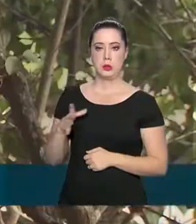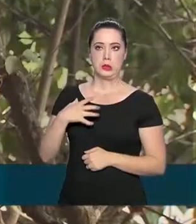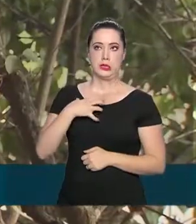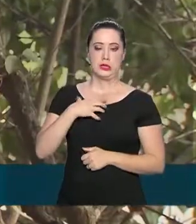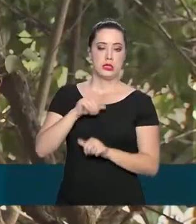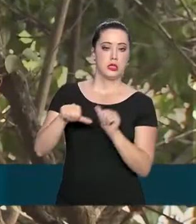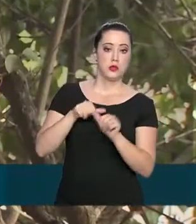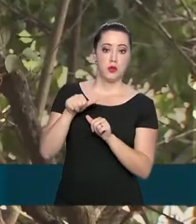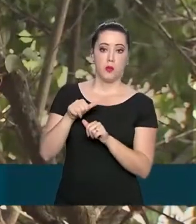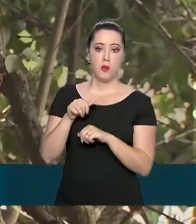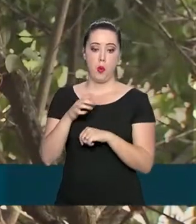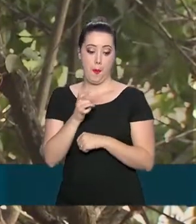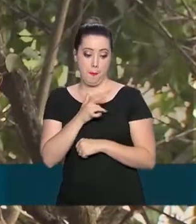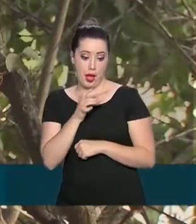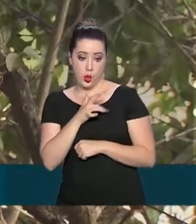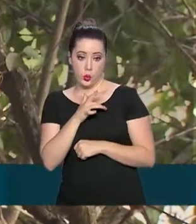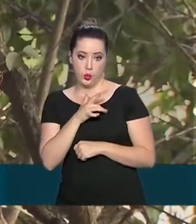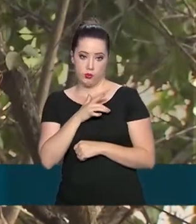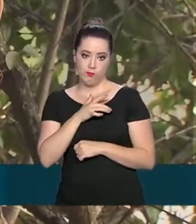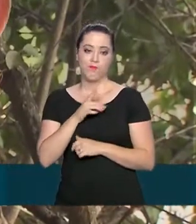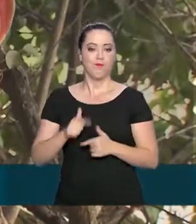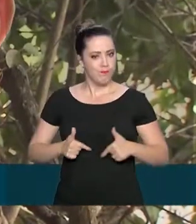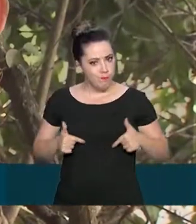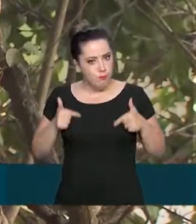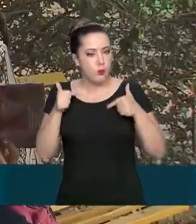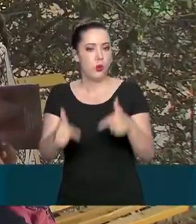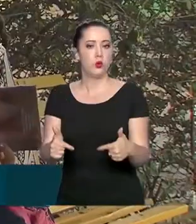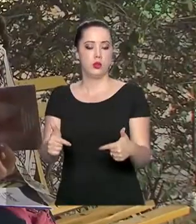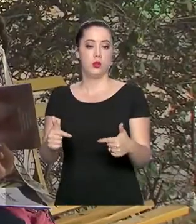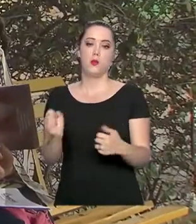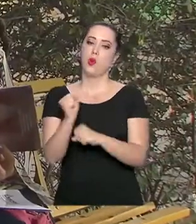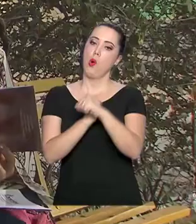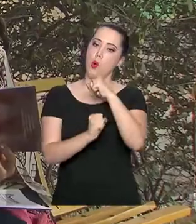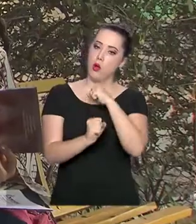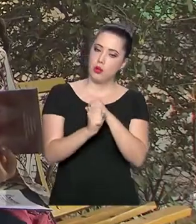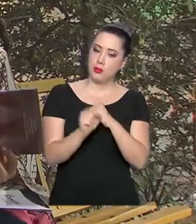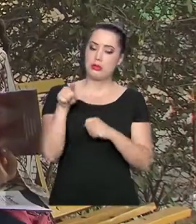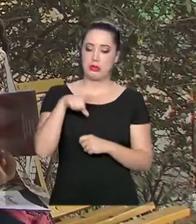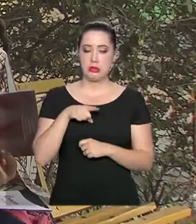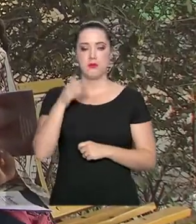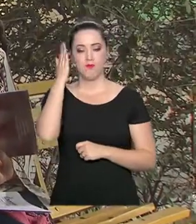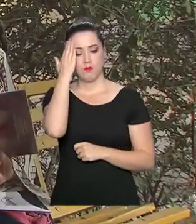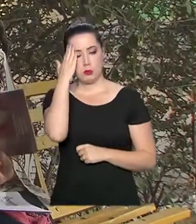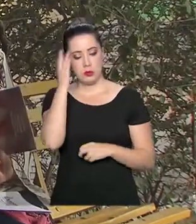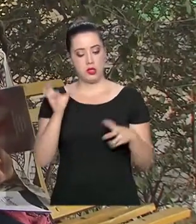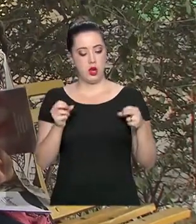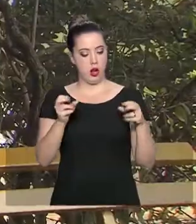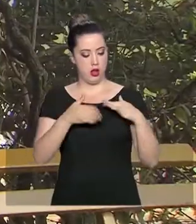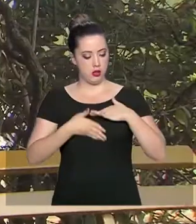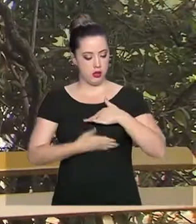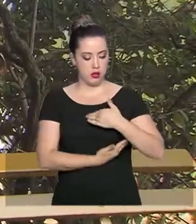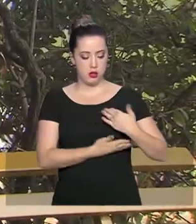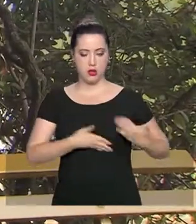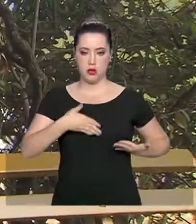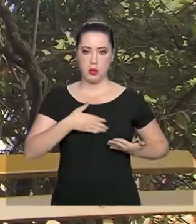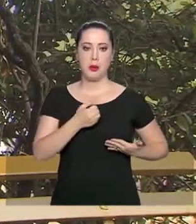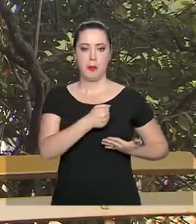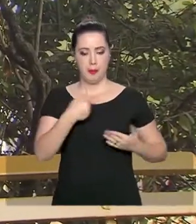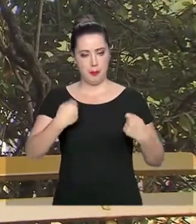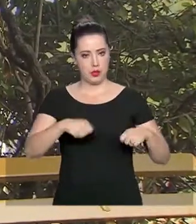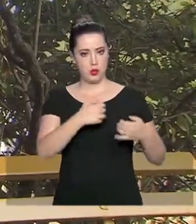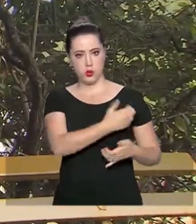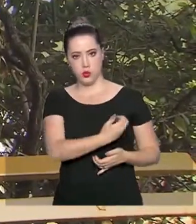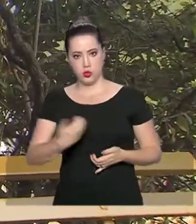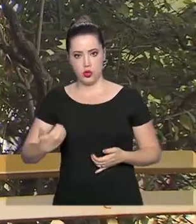uma doença grave em luta. No ano passado, ela foi diagnosticada com câncer de mama e teve que retirar um dos seios. No